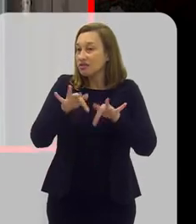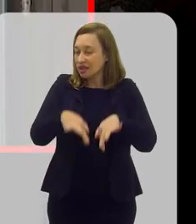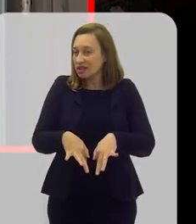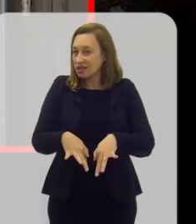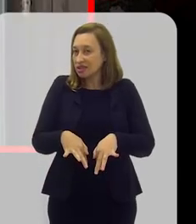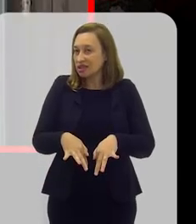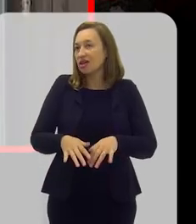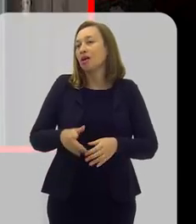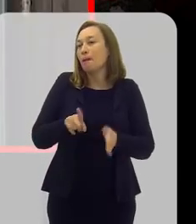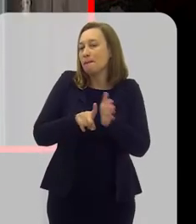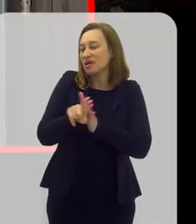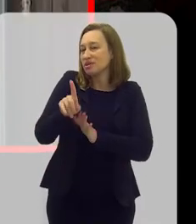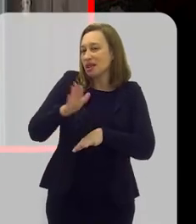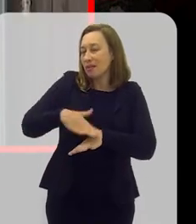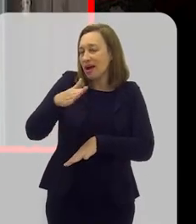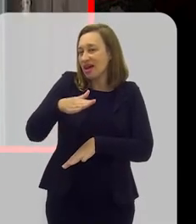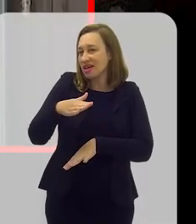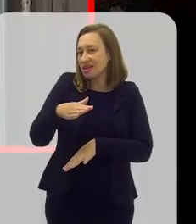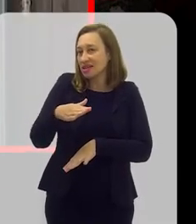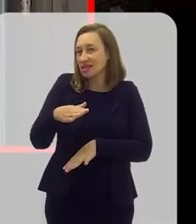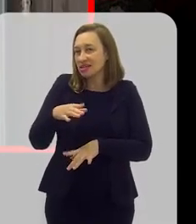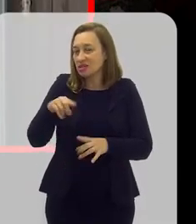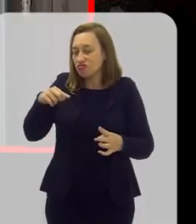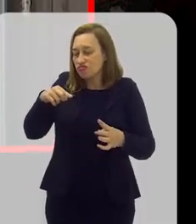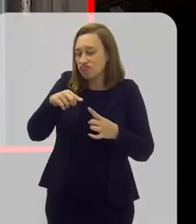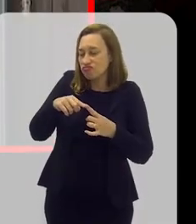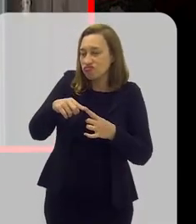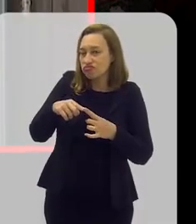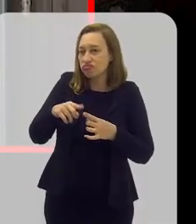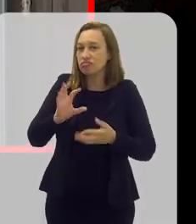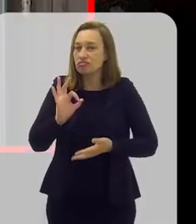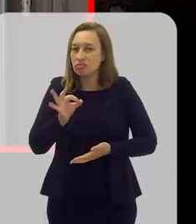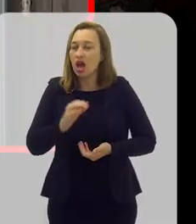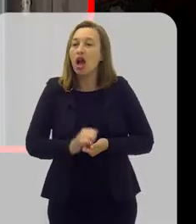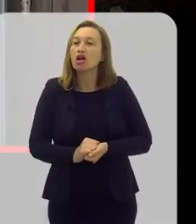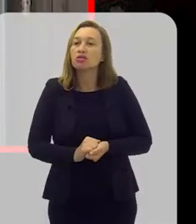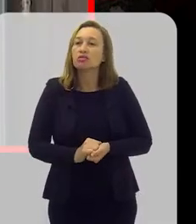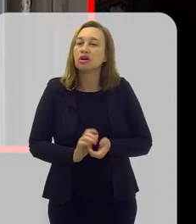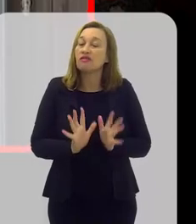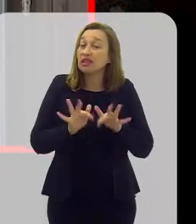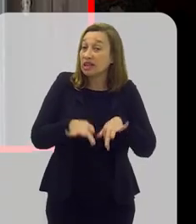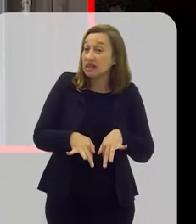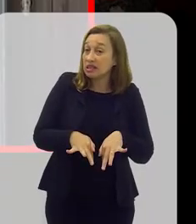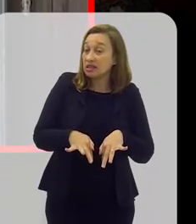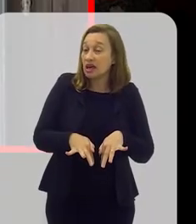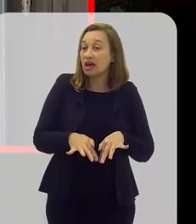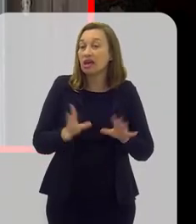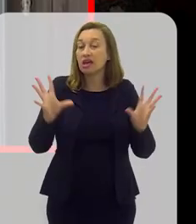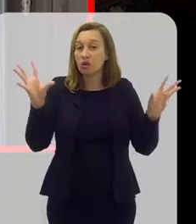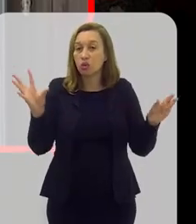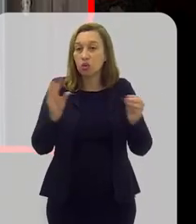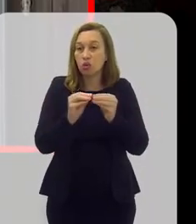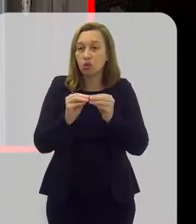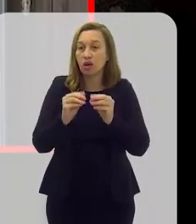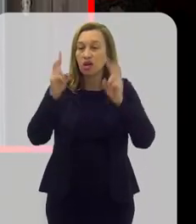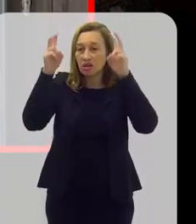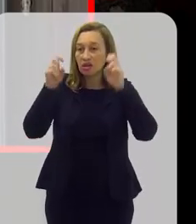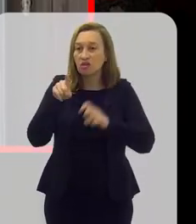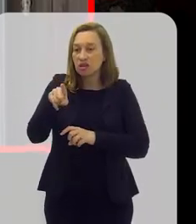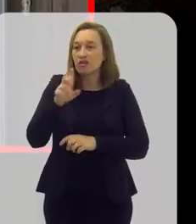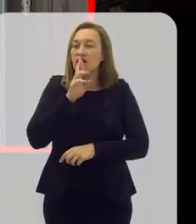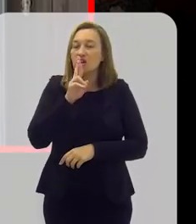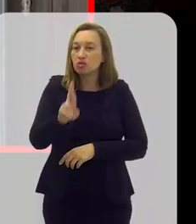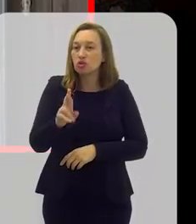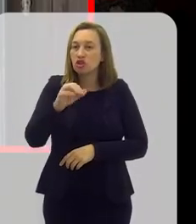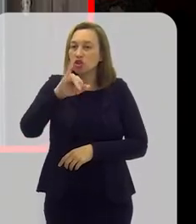gente encerrar, vou preparar umas perguntinhas aqui, mais objetivas e mais diretas, só para a gente fechar esse assunto. E aí vai